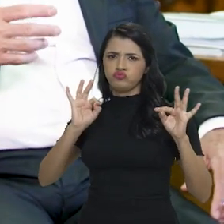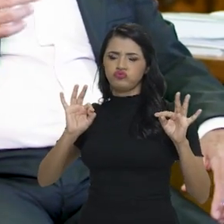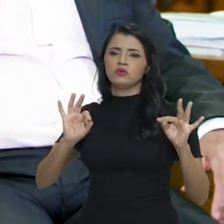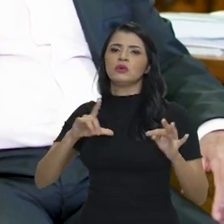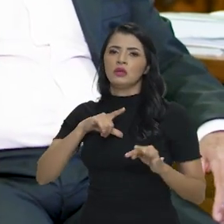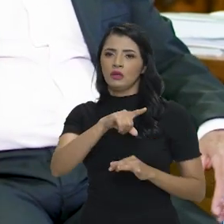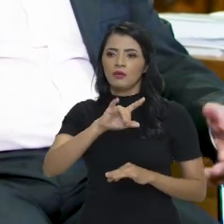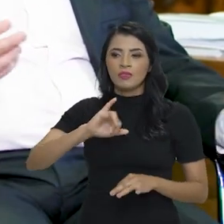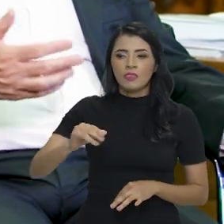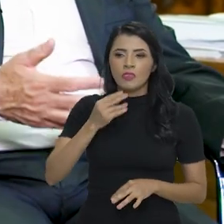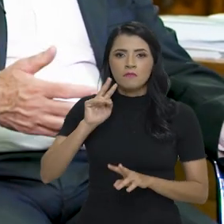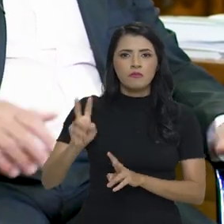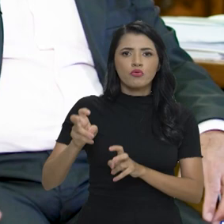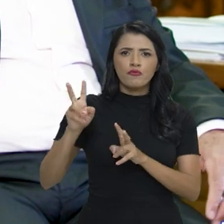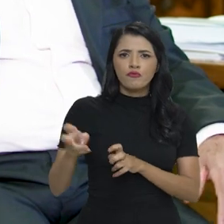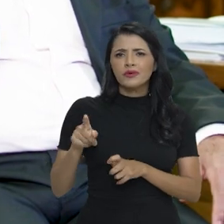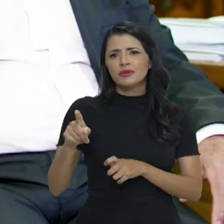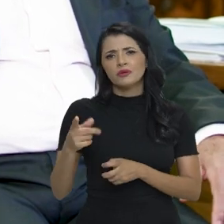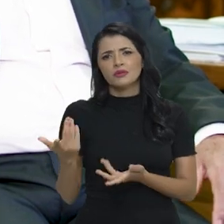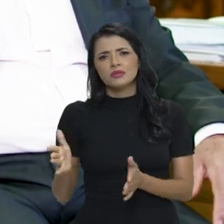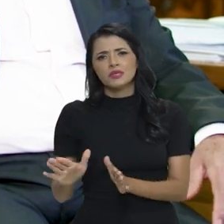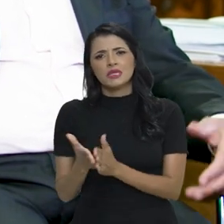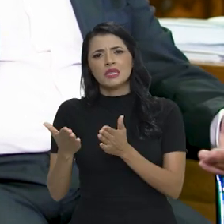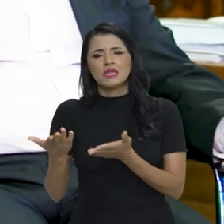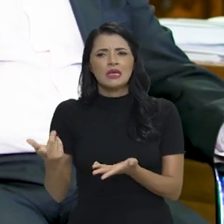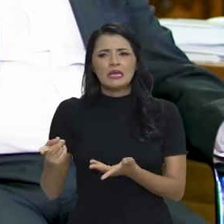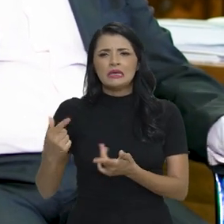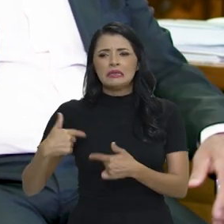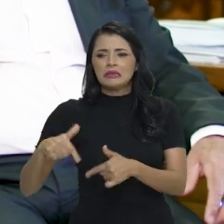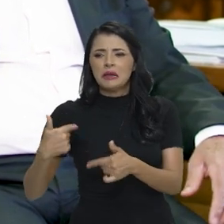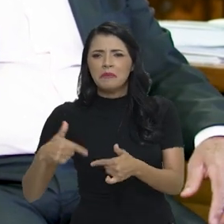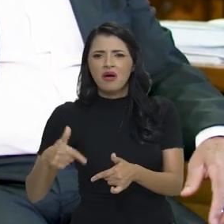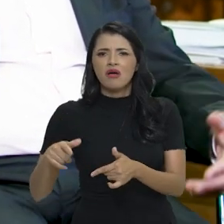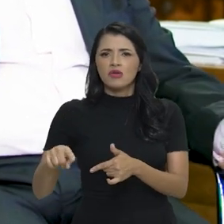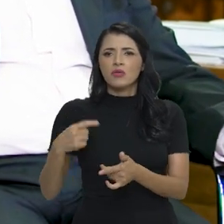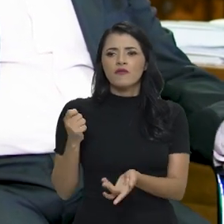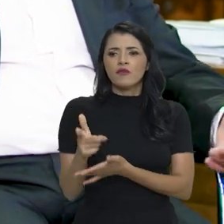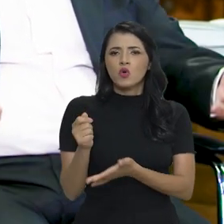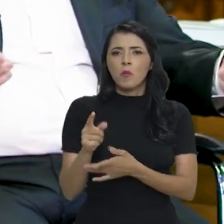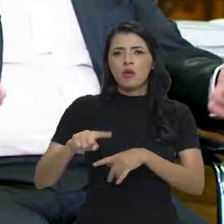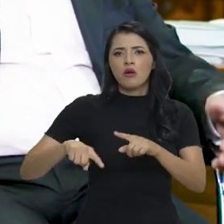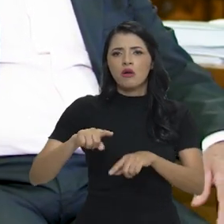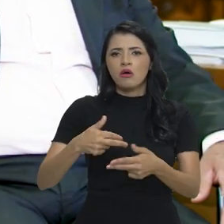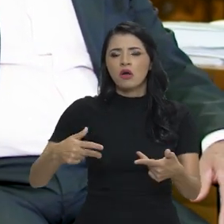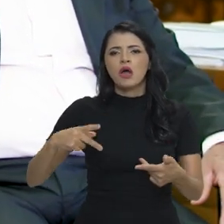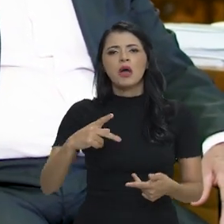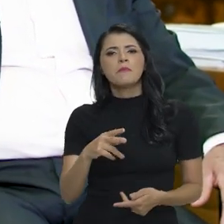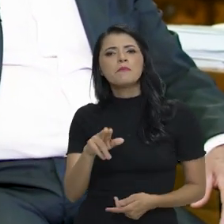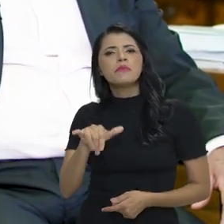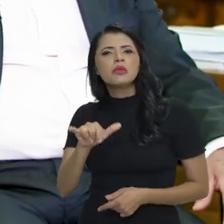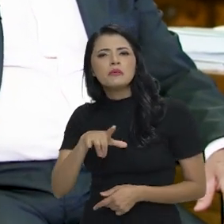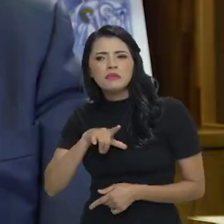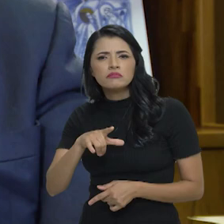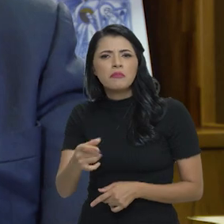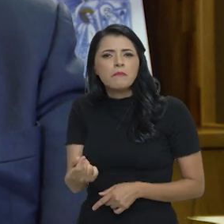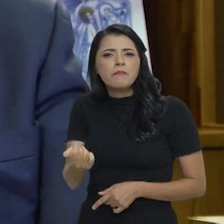se beneficia desse tipo de trabalho precário porque vai comprar a matéria-prima muito barata.